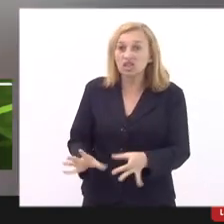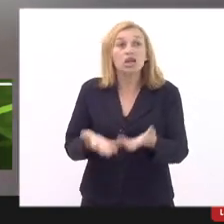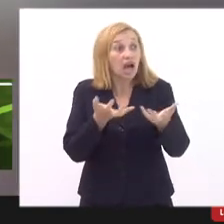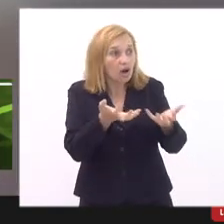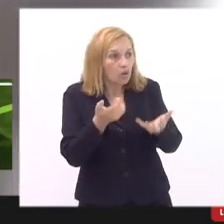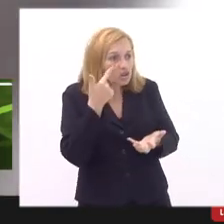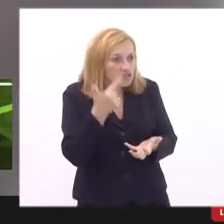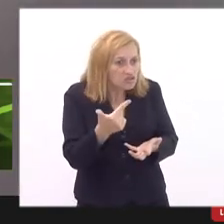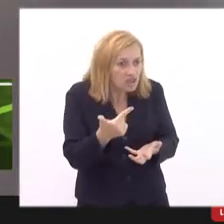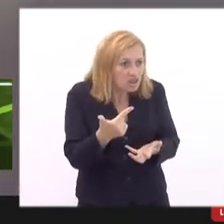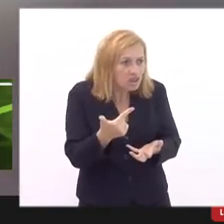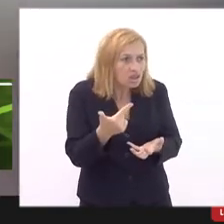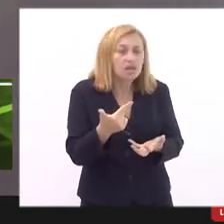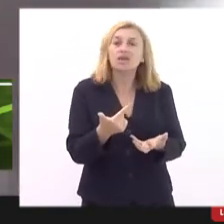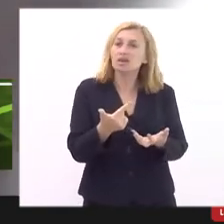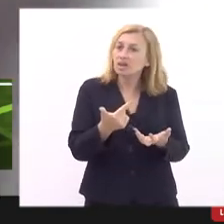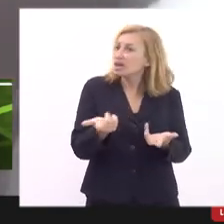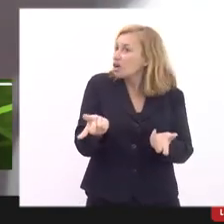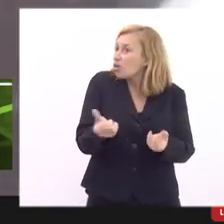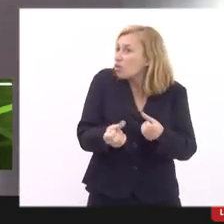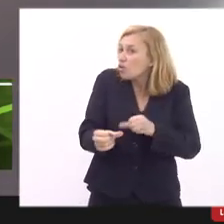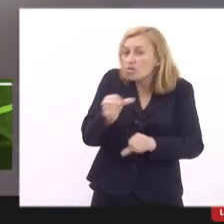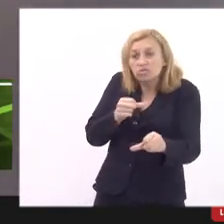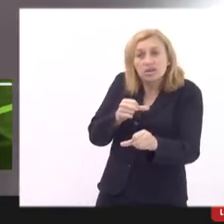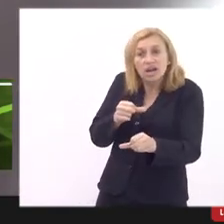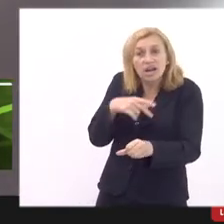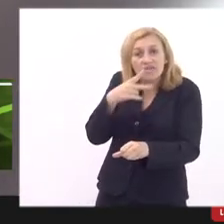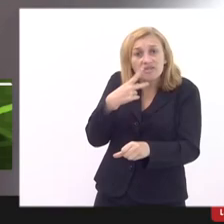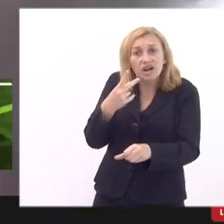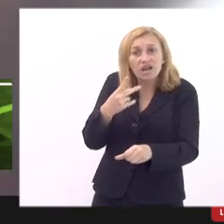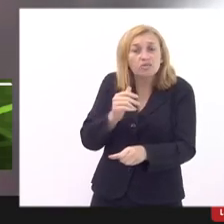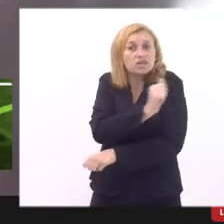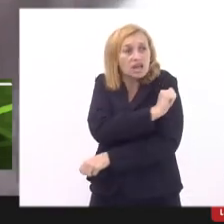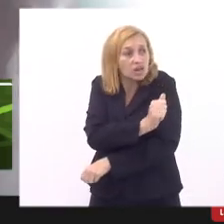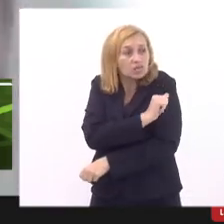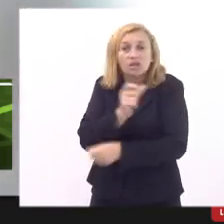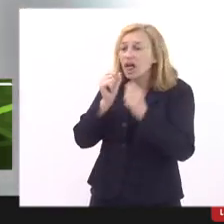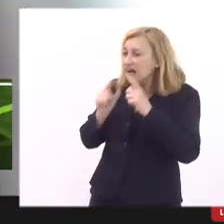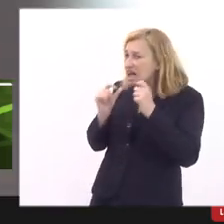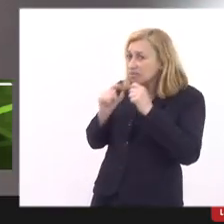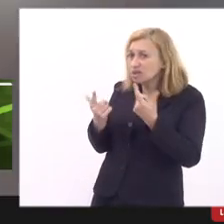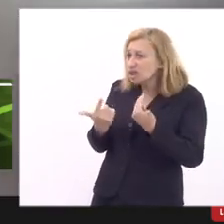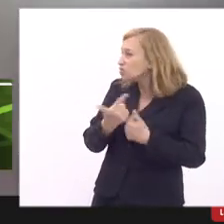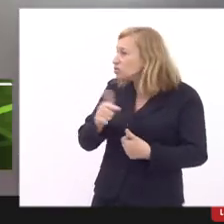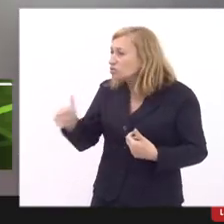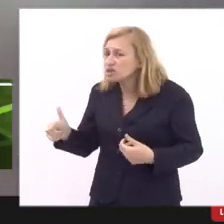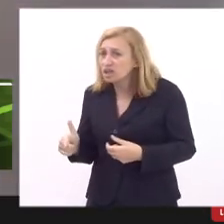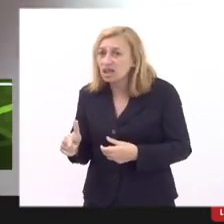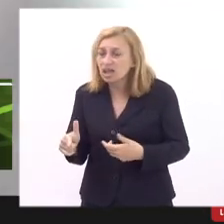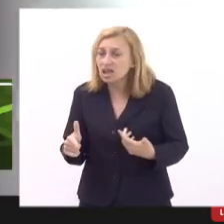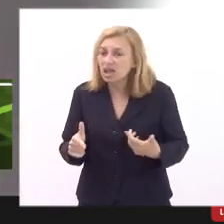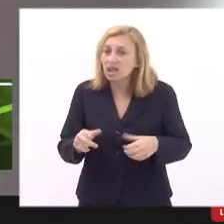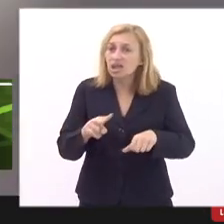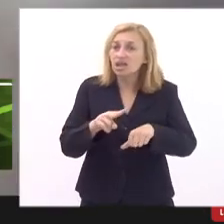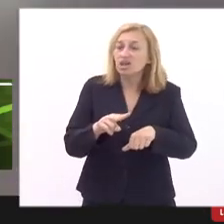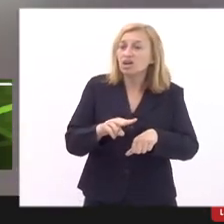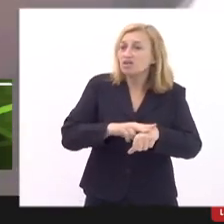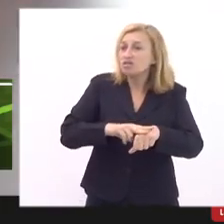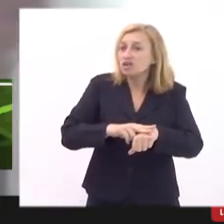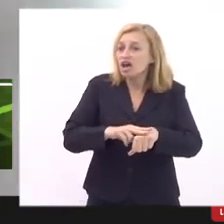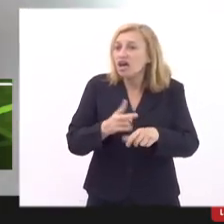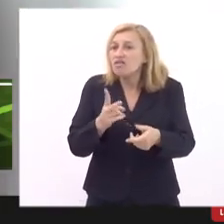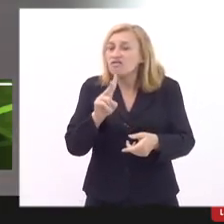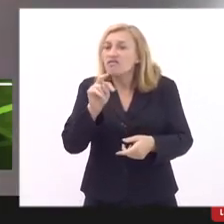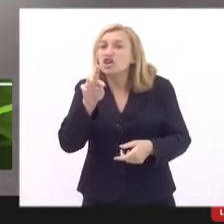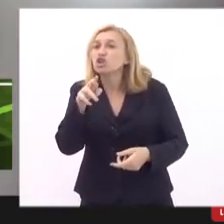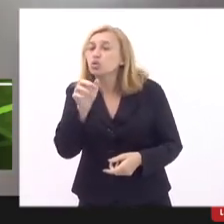a gente tem tido justamente a situação contrária os alunos estão falando para a gente não tem mais hortaliça não tem mais verdura